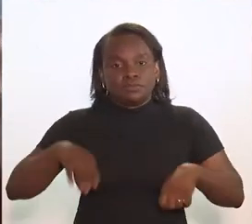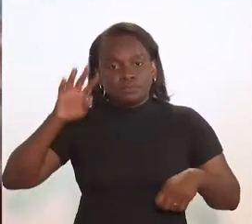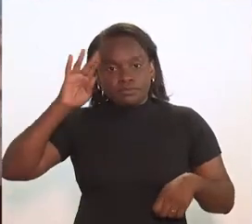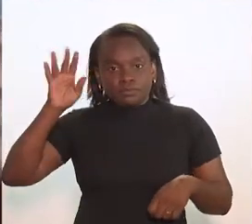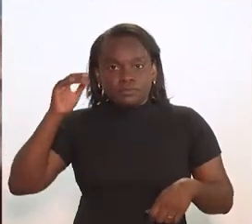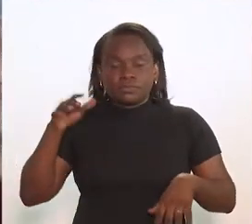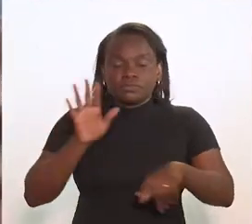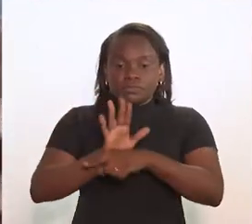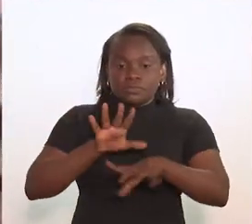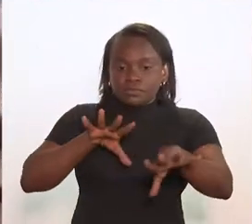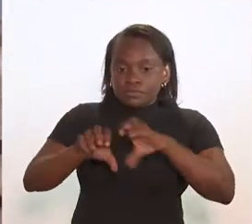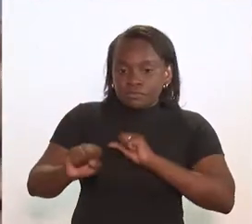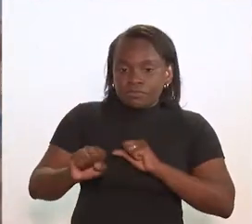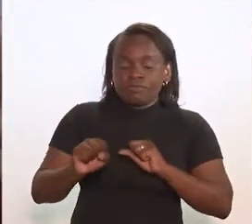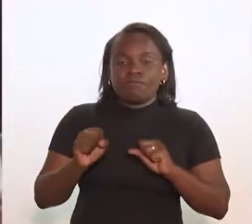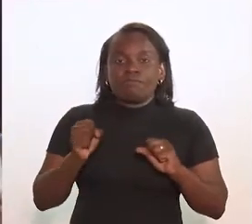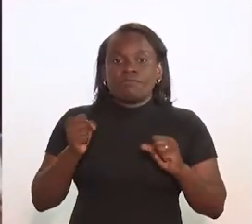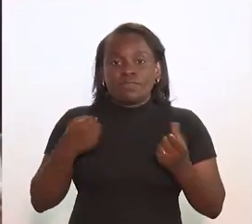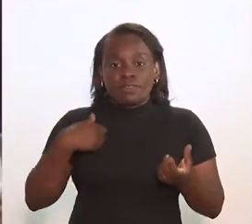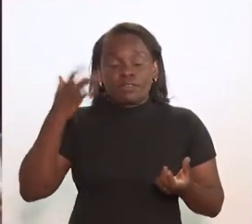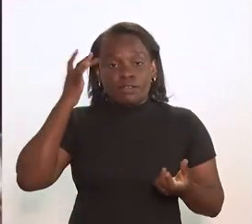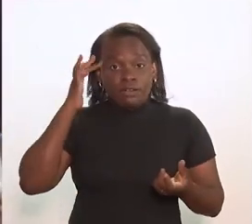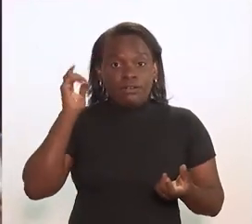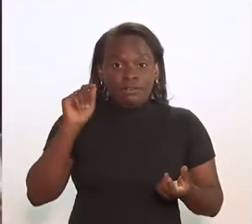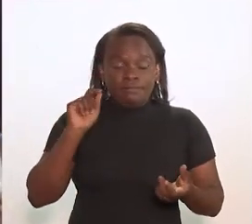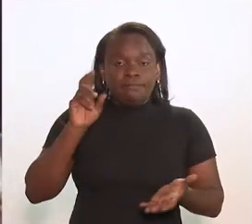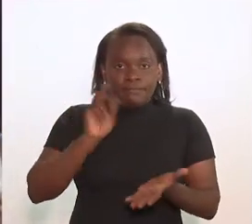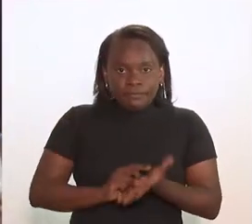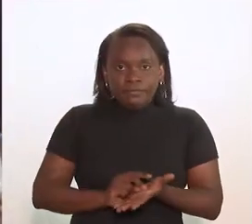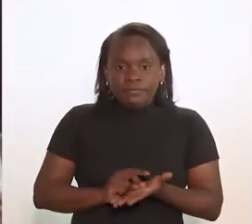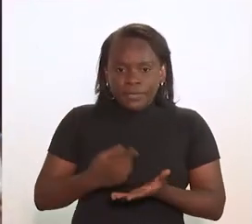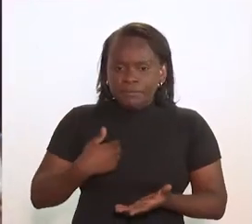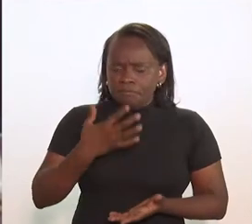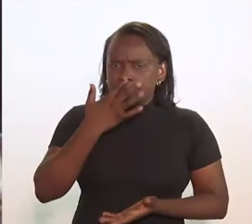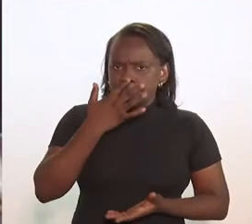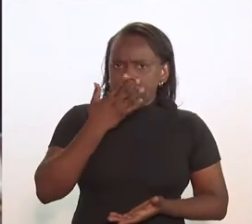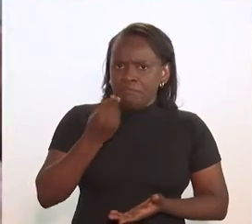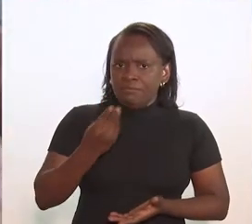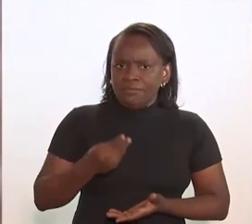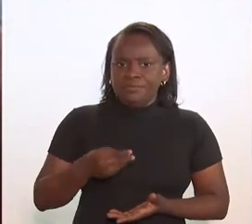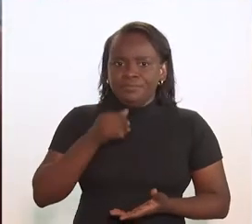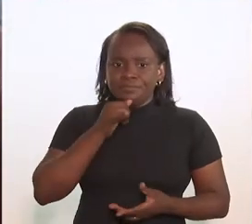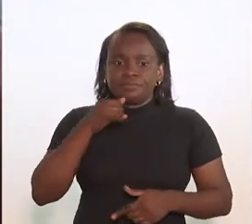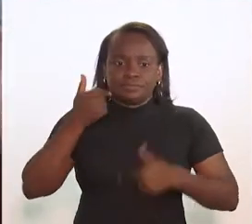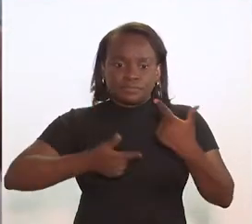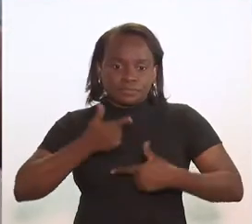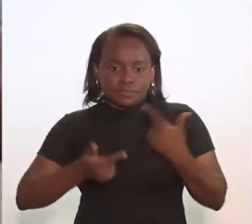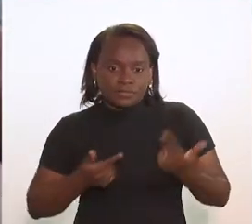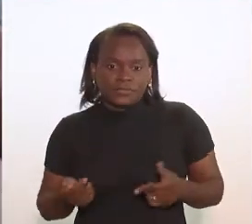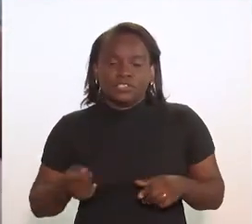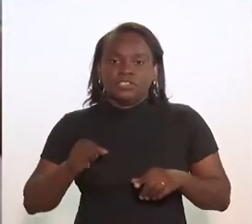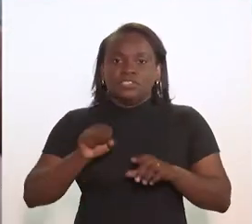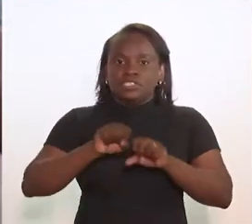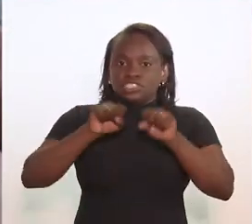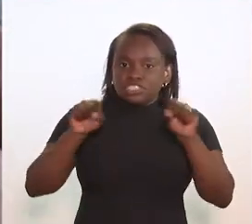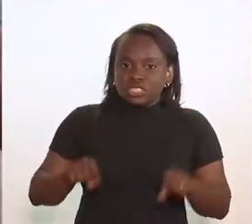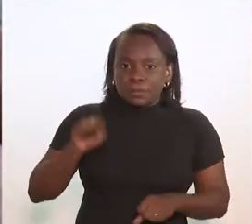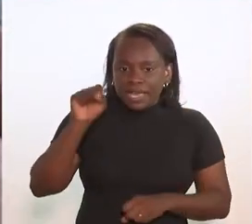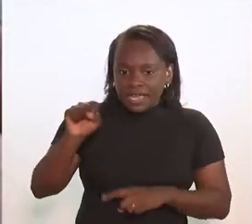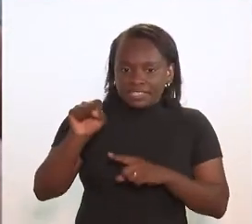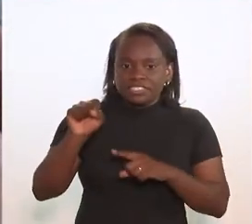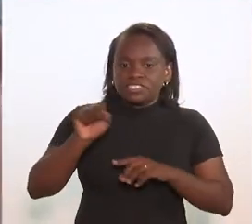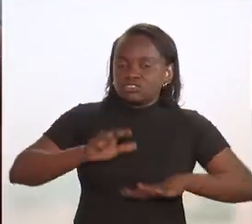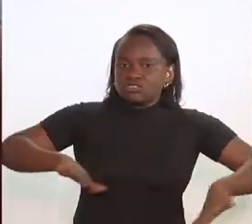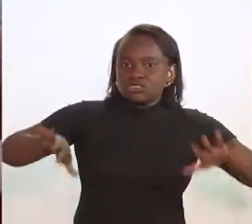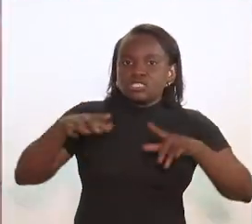a gente tem que pensar na formação. Eu acho que realmente, eu admiro muito, por exemplo, o trabalho do Sistema